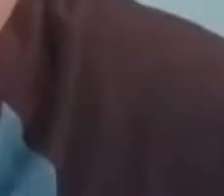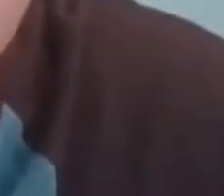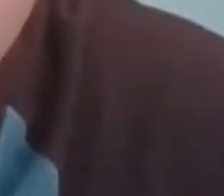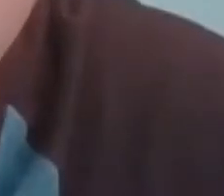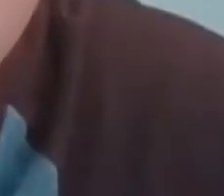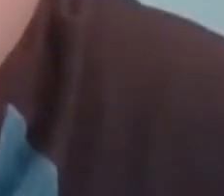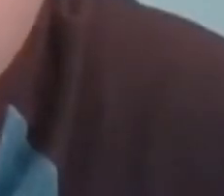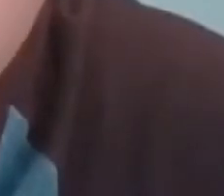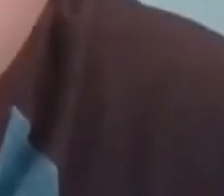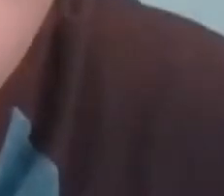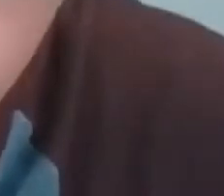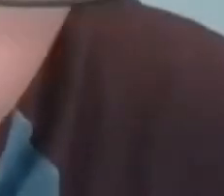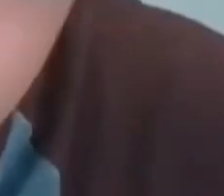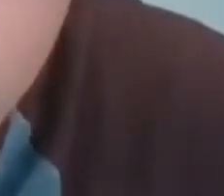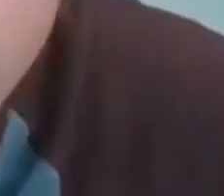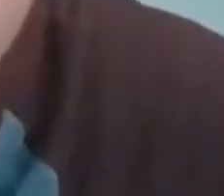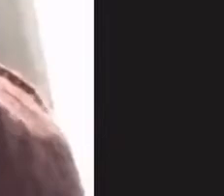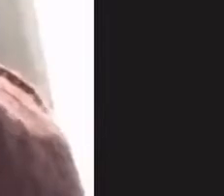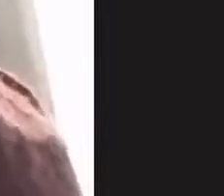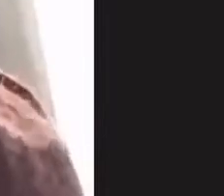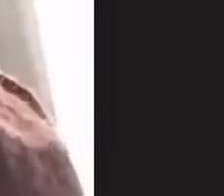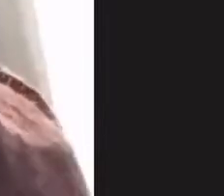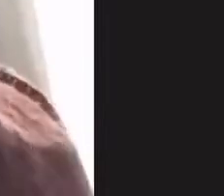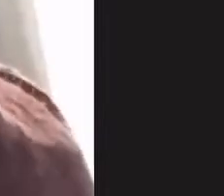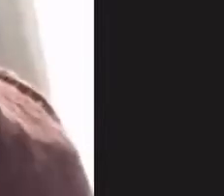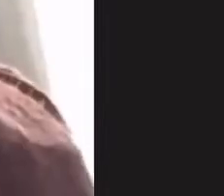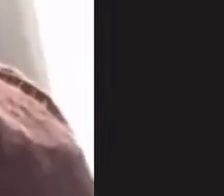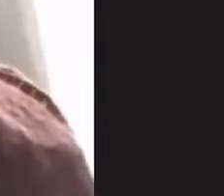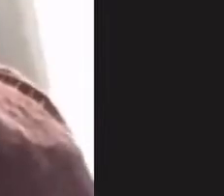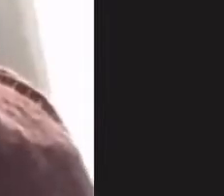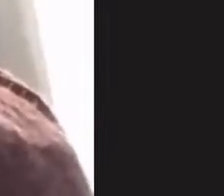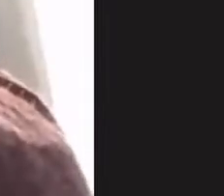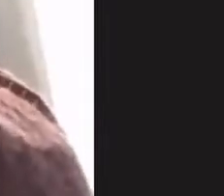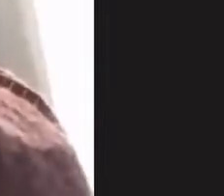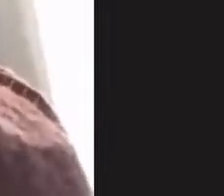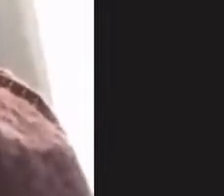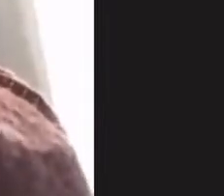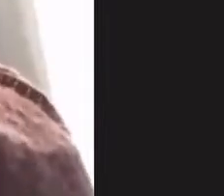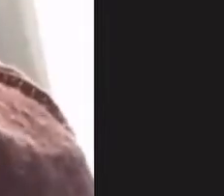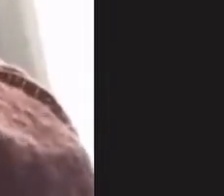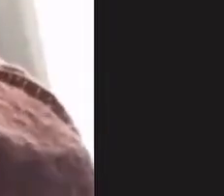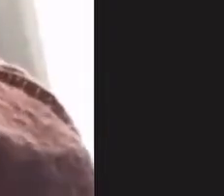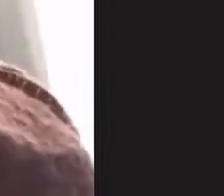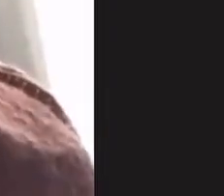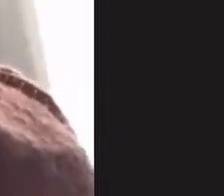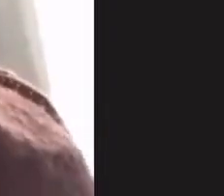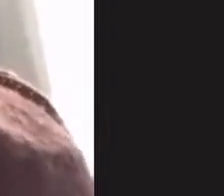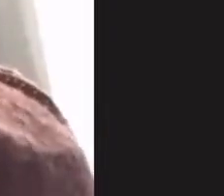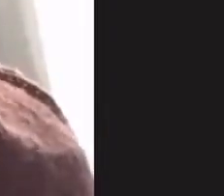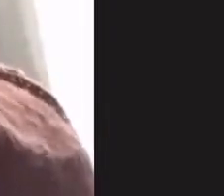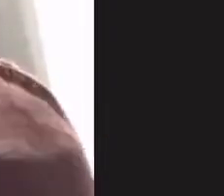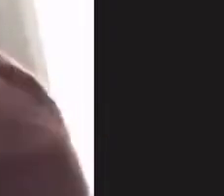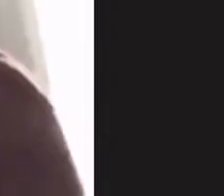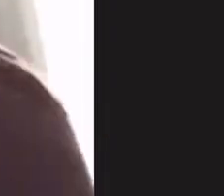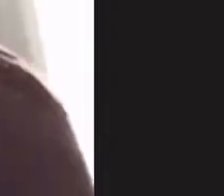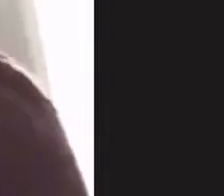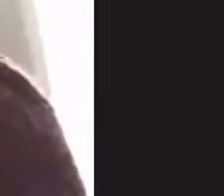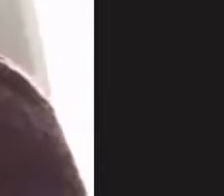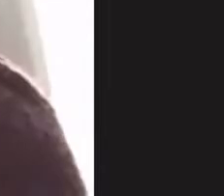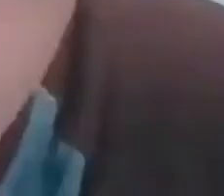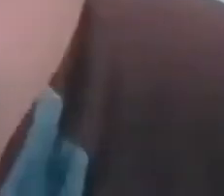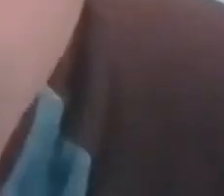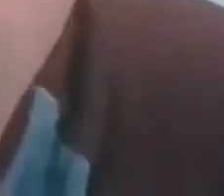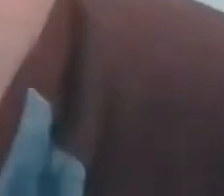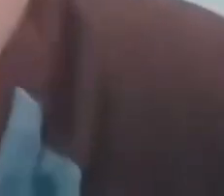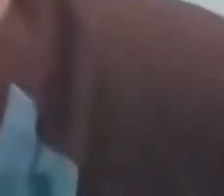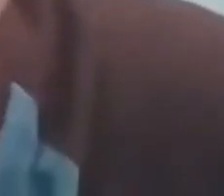acessibilidade dá acesso a tudo. Esse livro, a Nici fala sobre as nossas vidas.